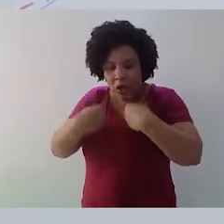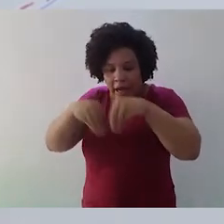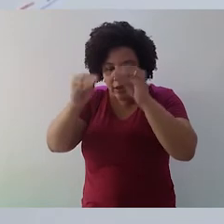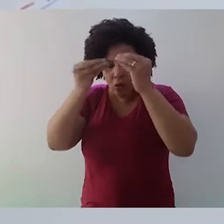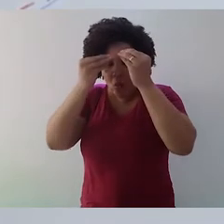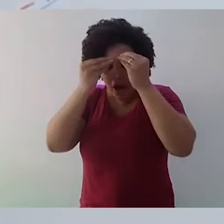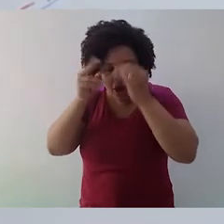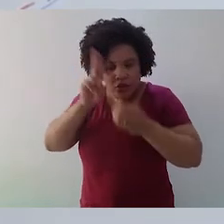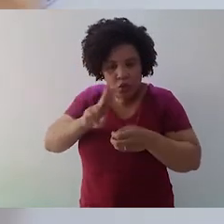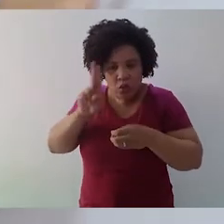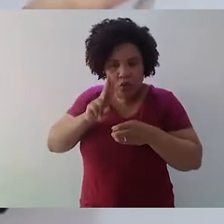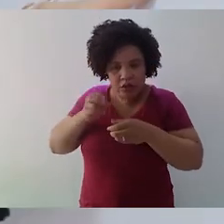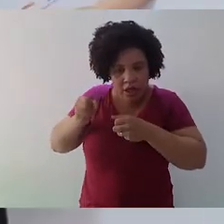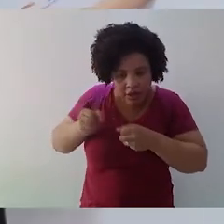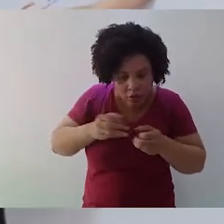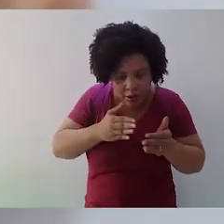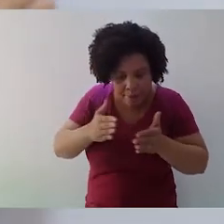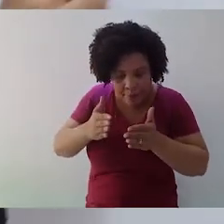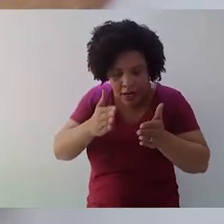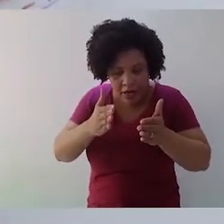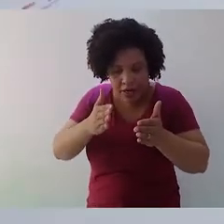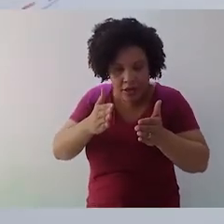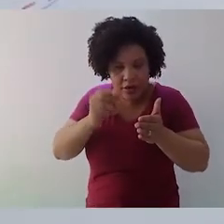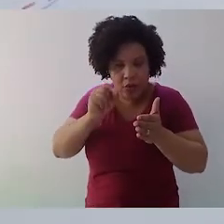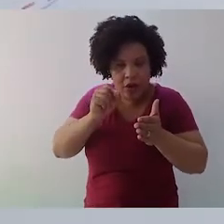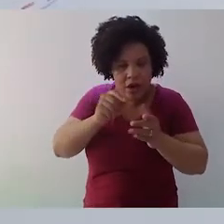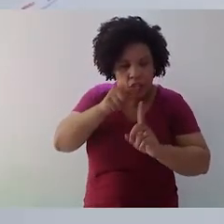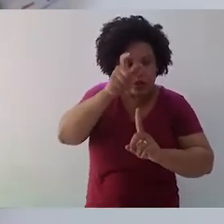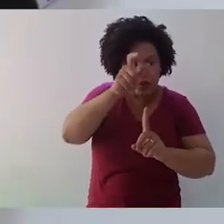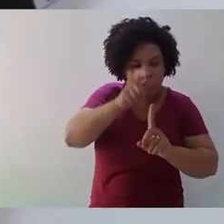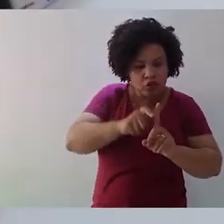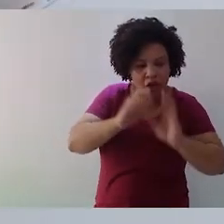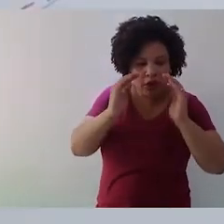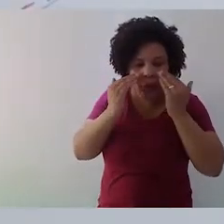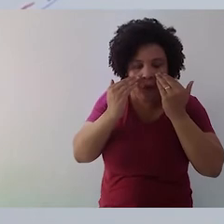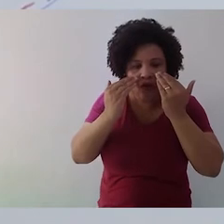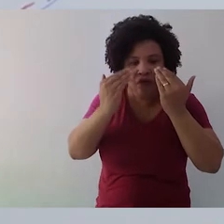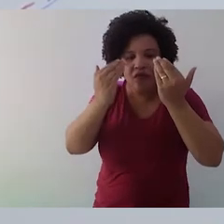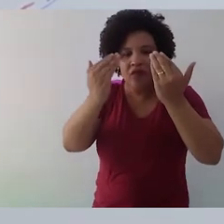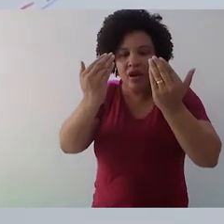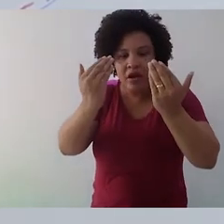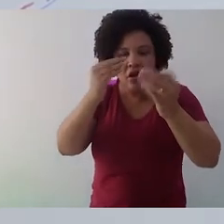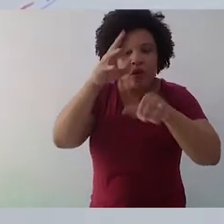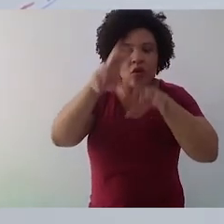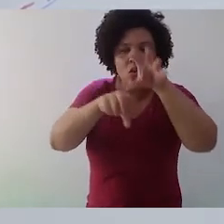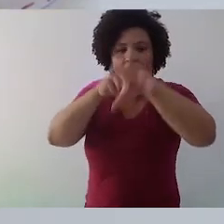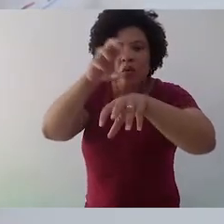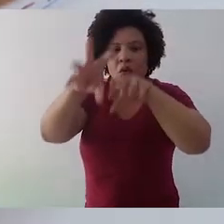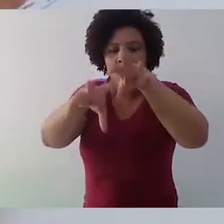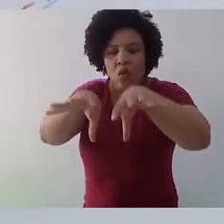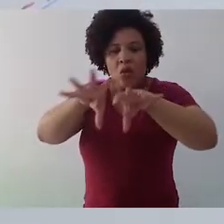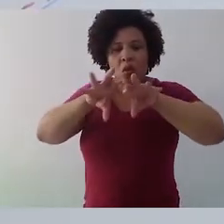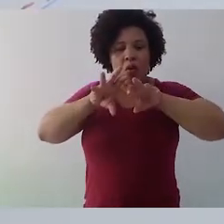nós temos um caminho de dentro para fora, que é a evolução natural do escritor, e um caminho de fora para dentro, que é o uso